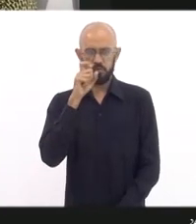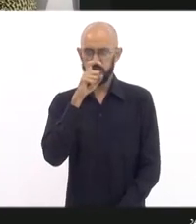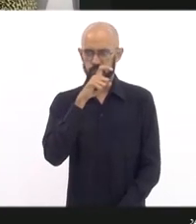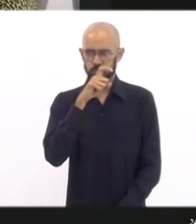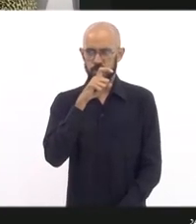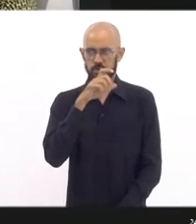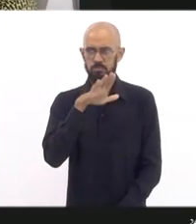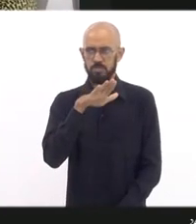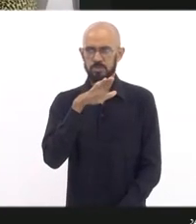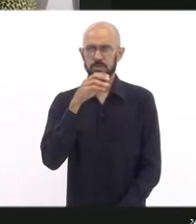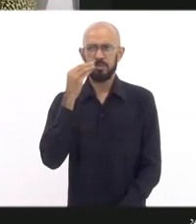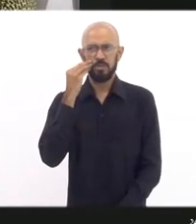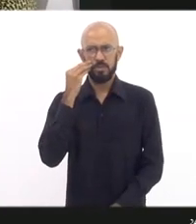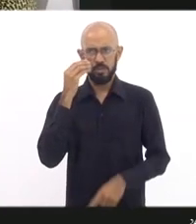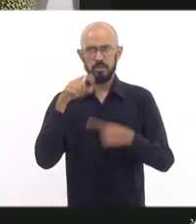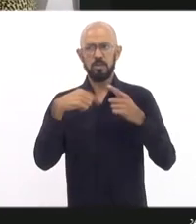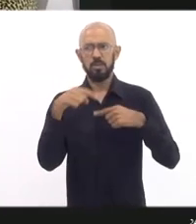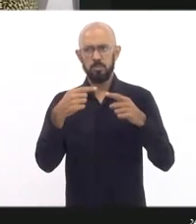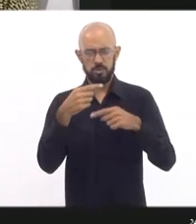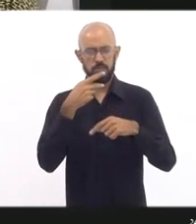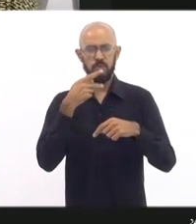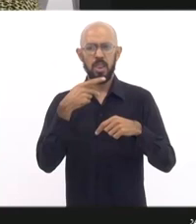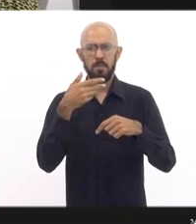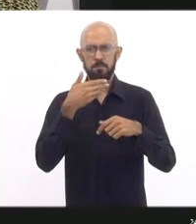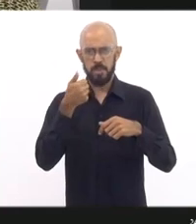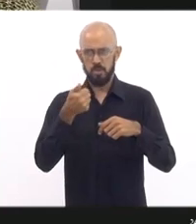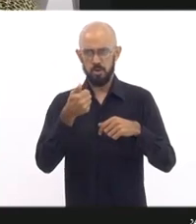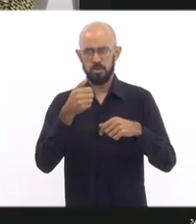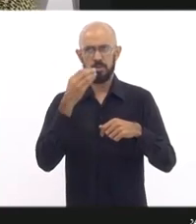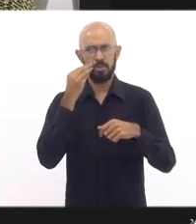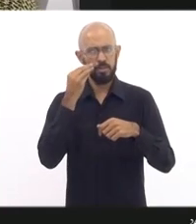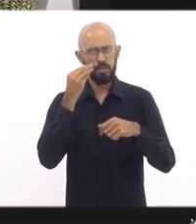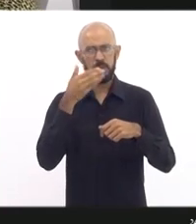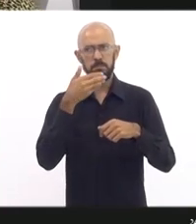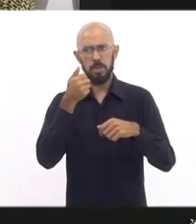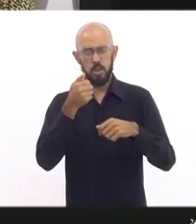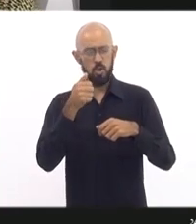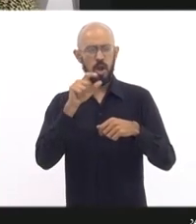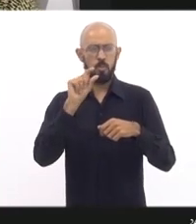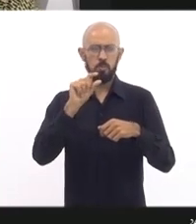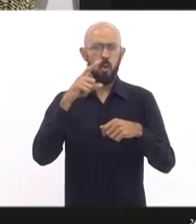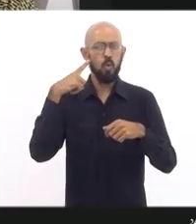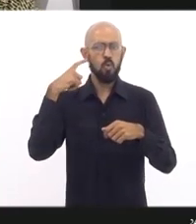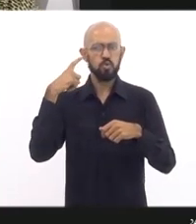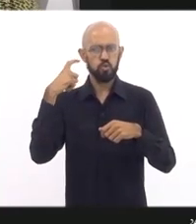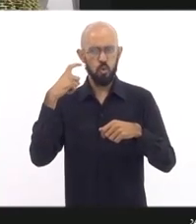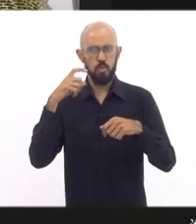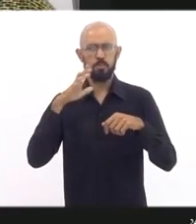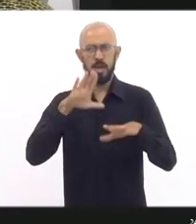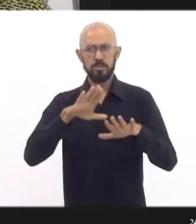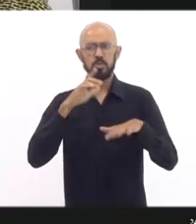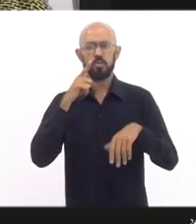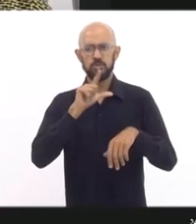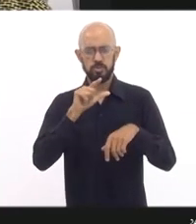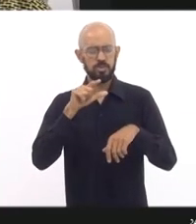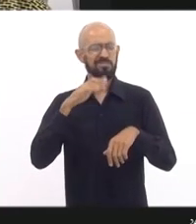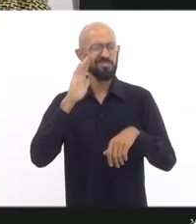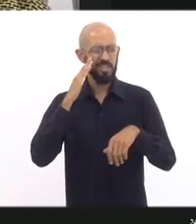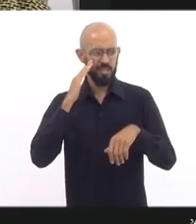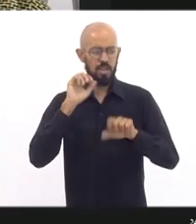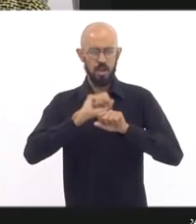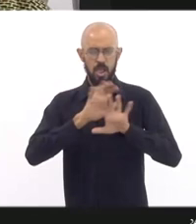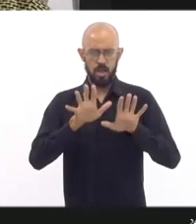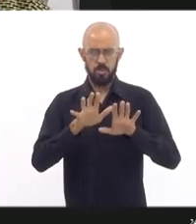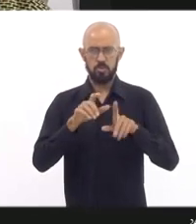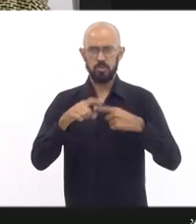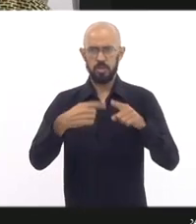mensagem, gente tenta, depois você vai voltar a falar, tenta melhorar mais um pouquinho. Mas deu para perceber claramente, e eu gostaria que depois da